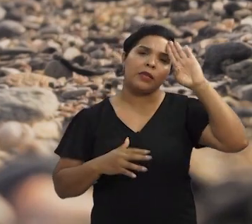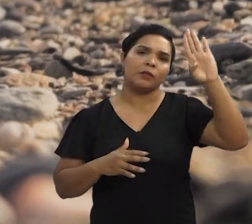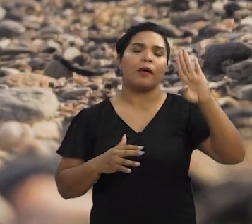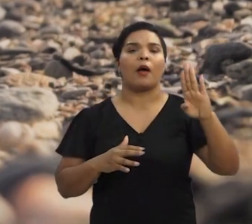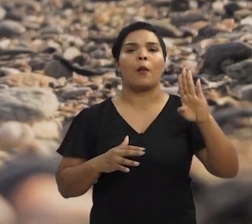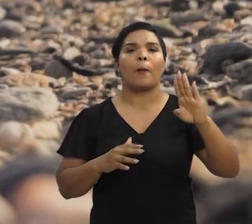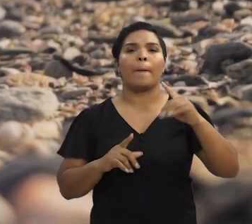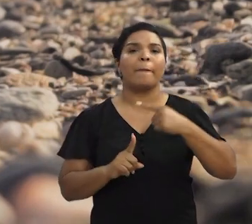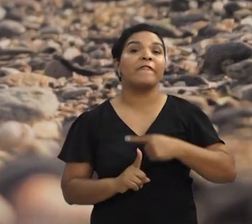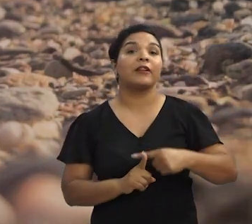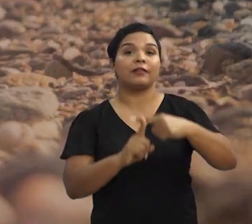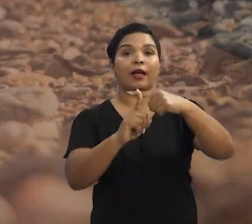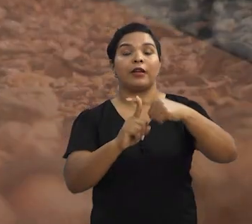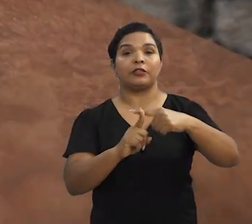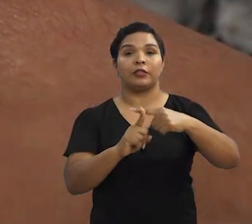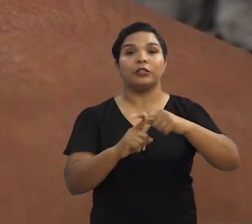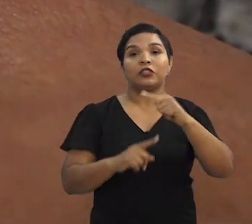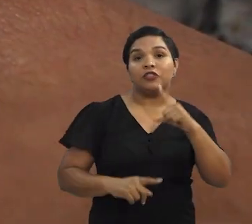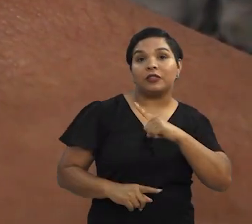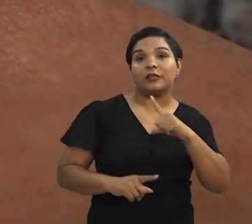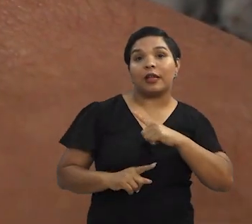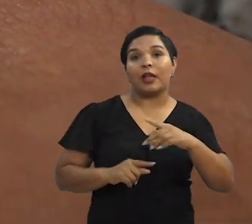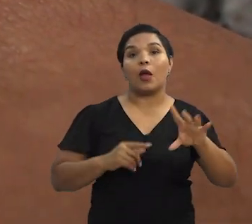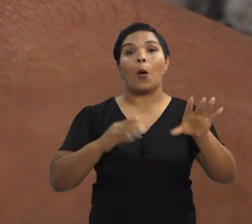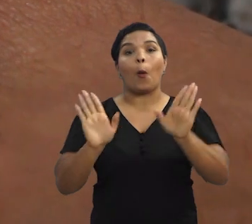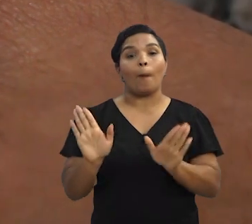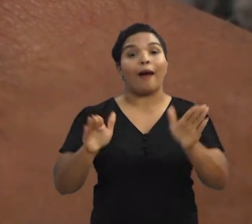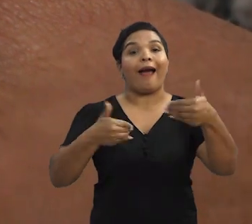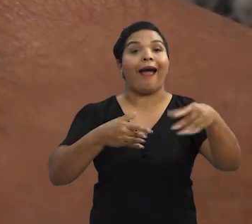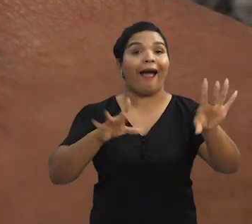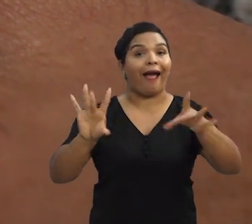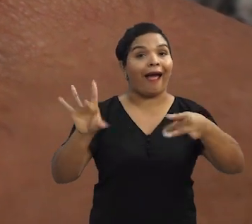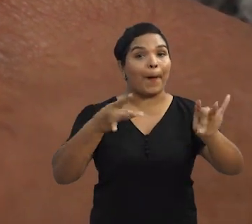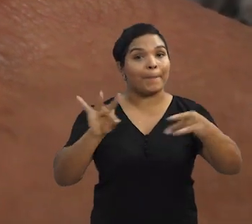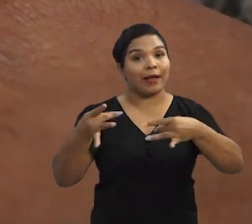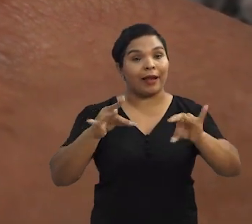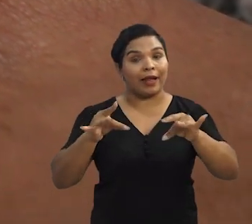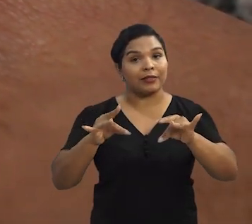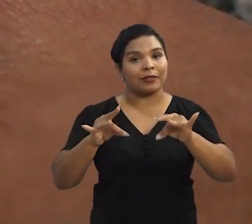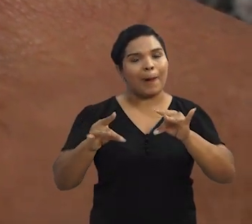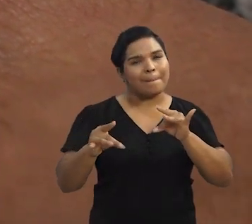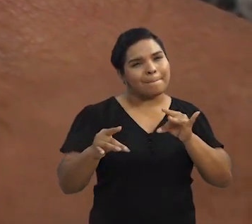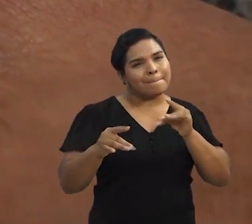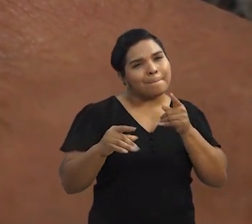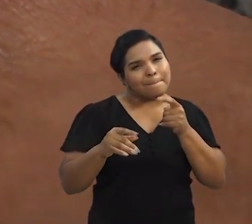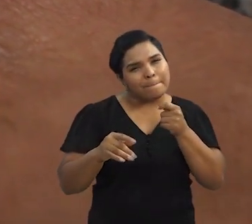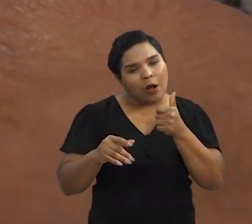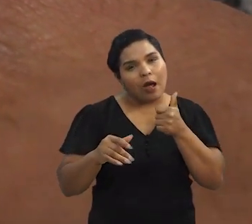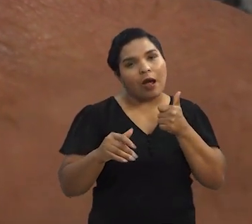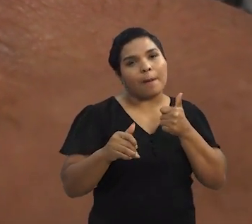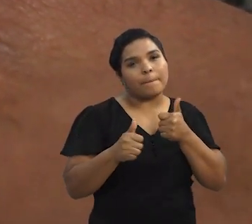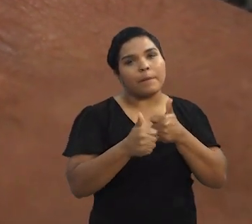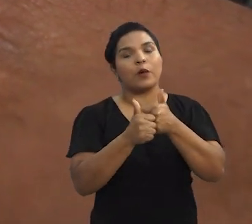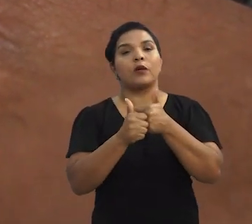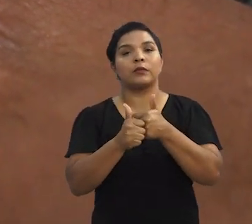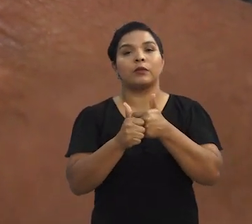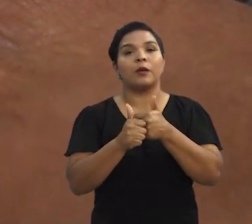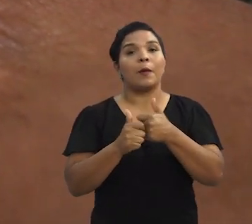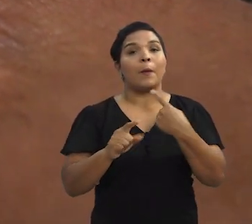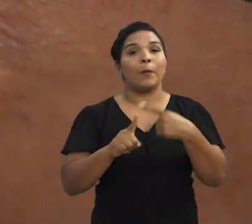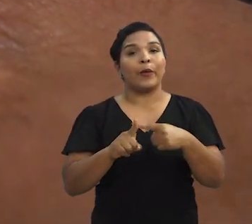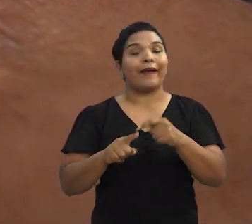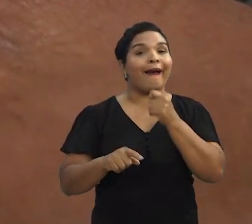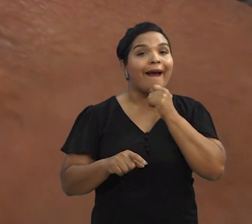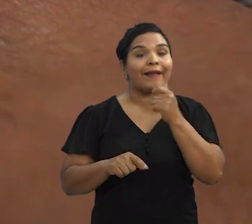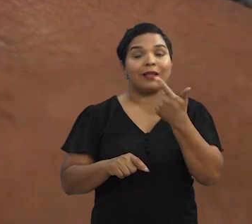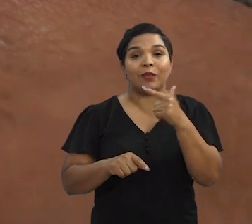a principal vantagem? É a questão de você ter uma embalagem com as características muito próximas, que a gente não tem como ainda